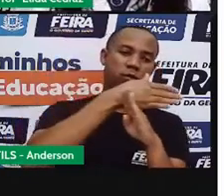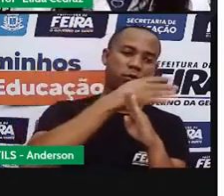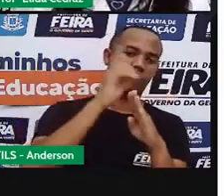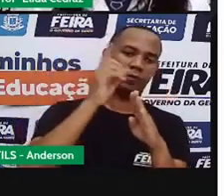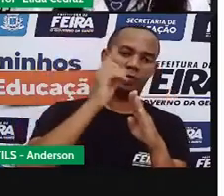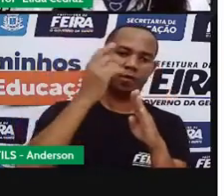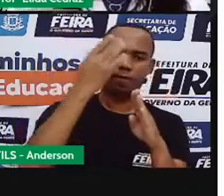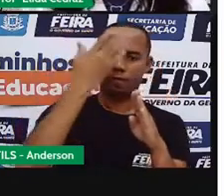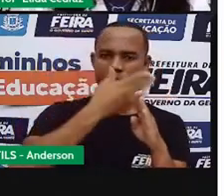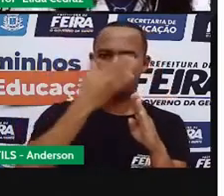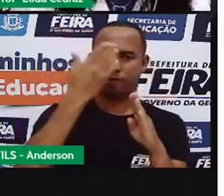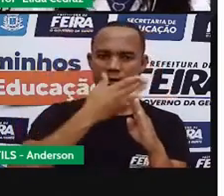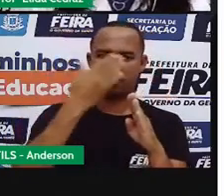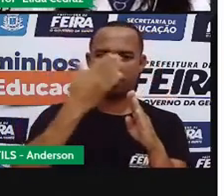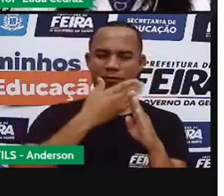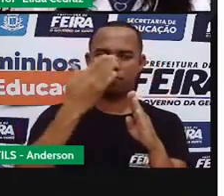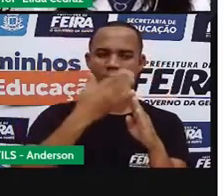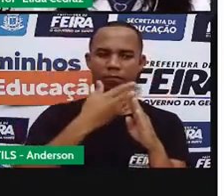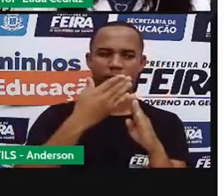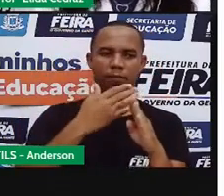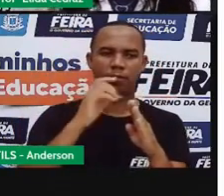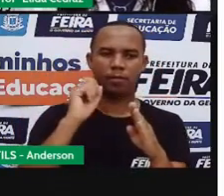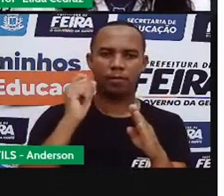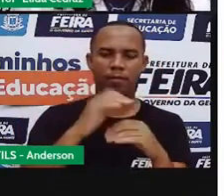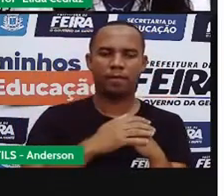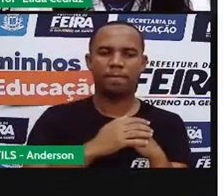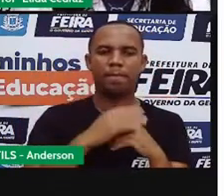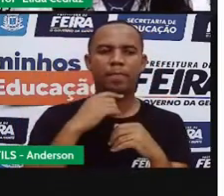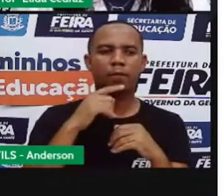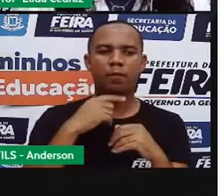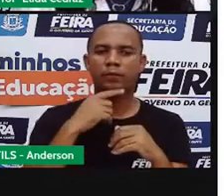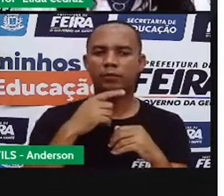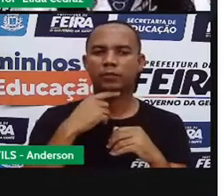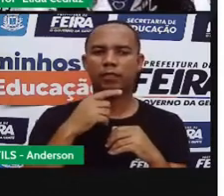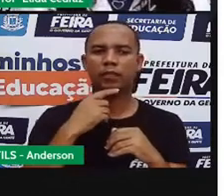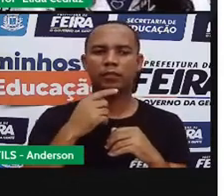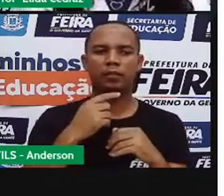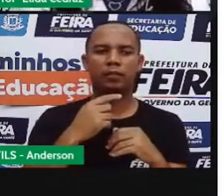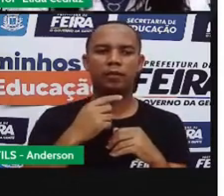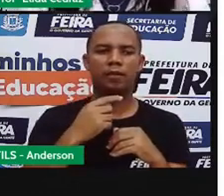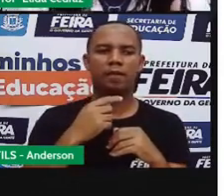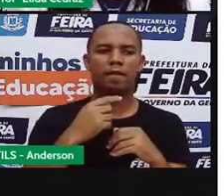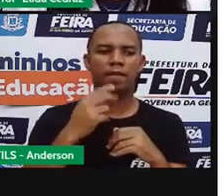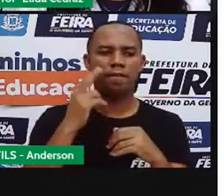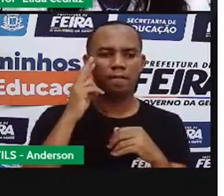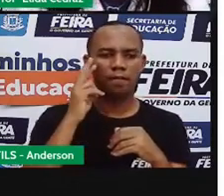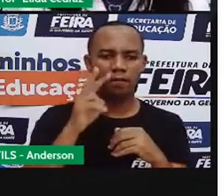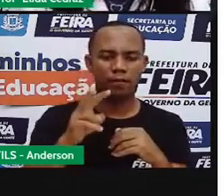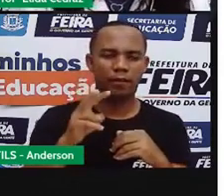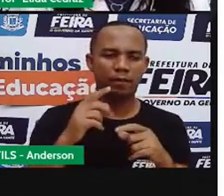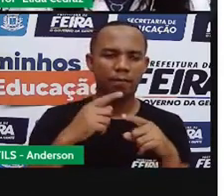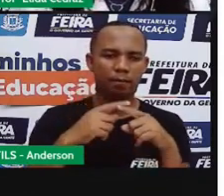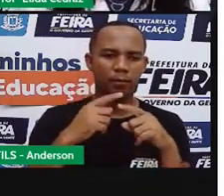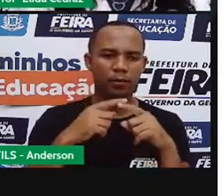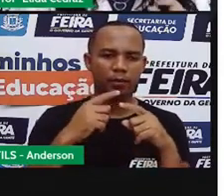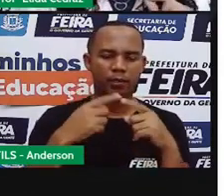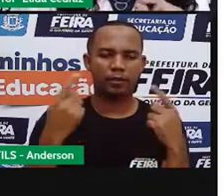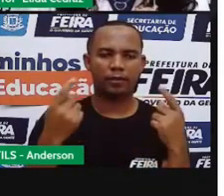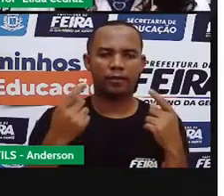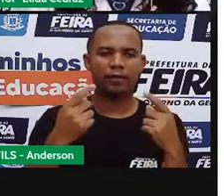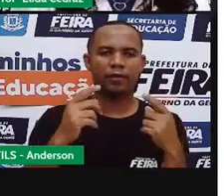gente não pode ver através dele. Por isso que você não pôde ver o ursinho panda na primeira imagem.